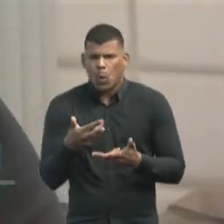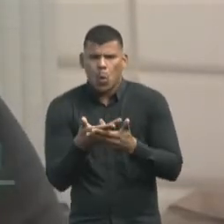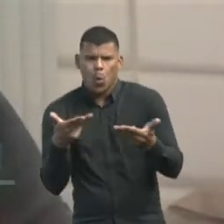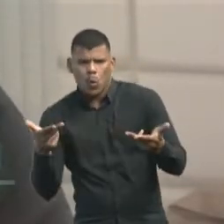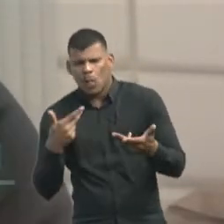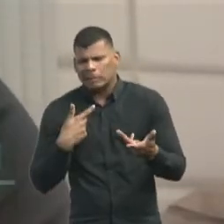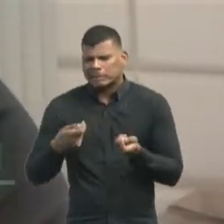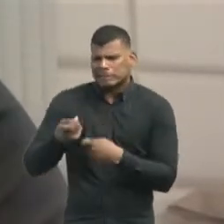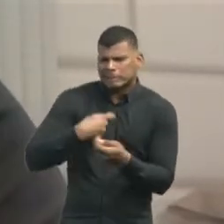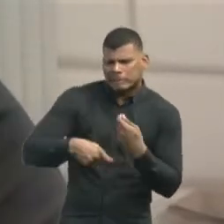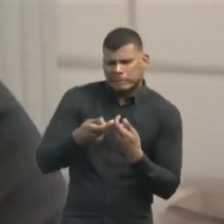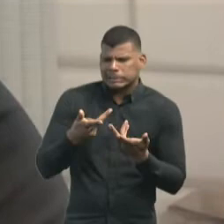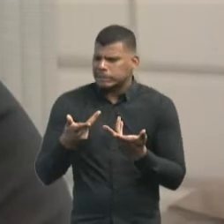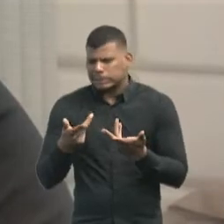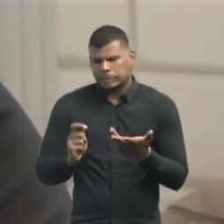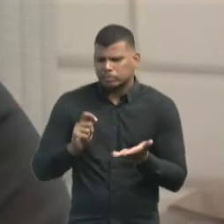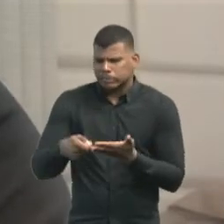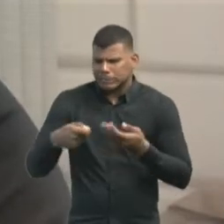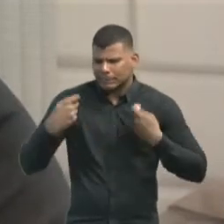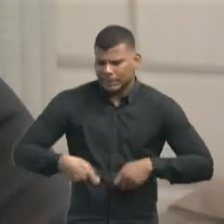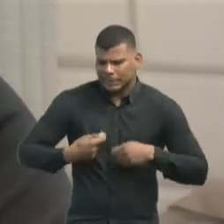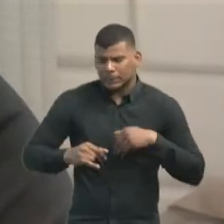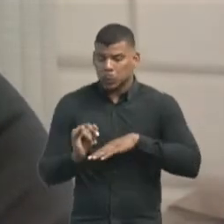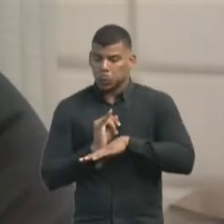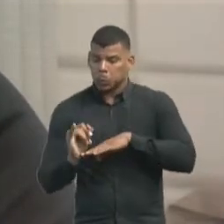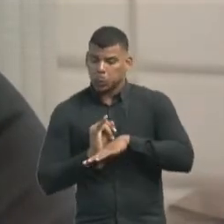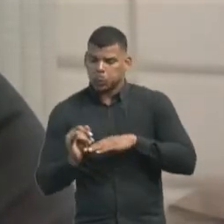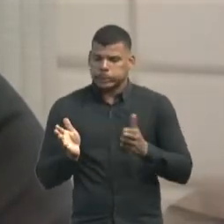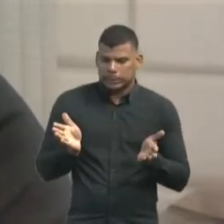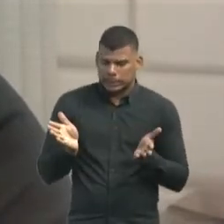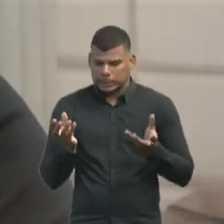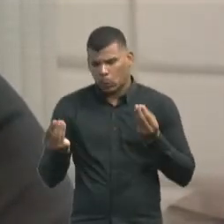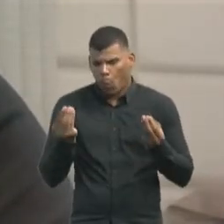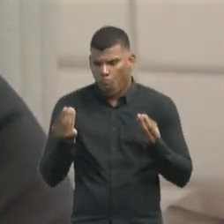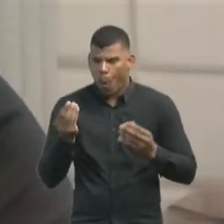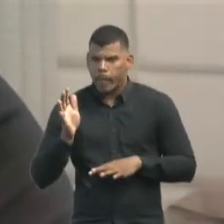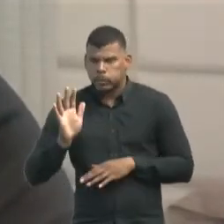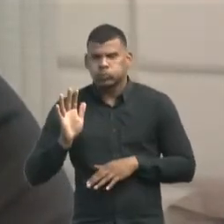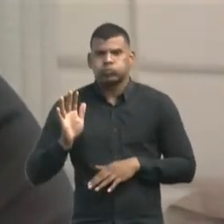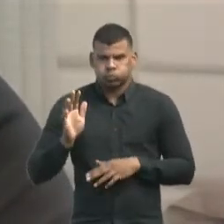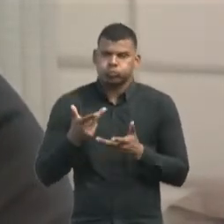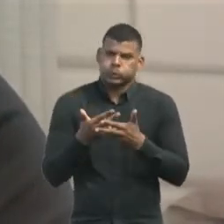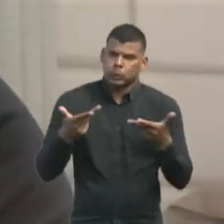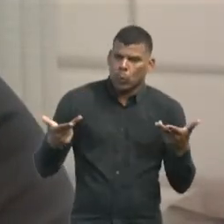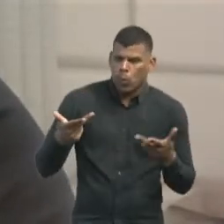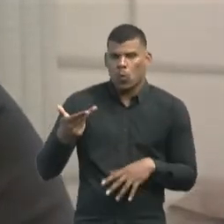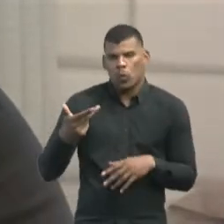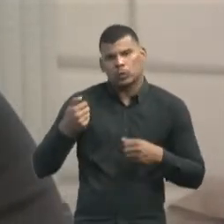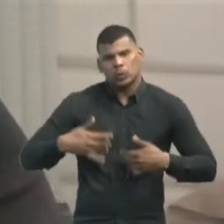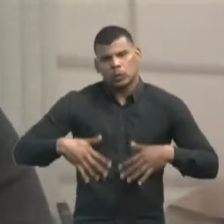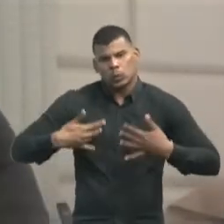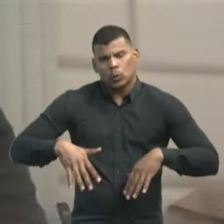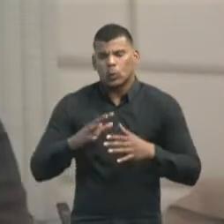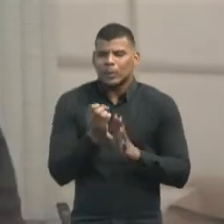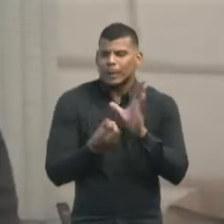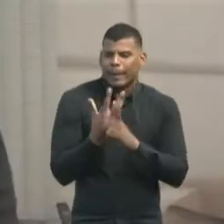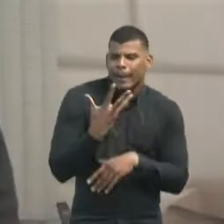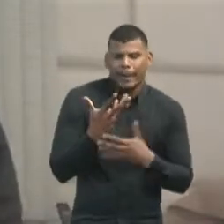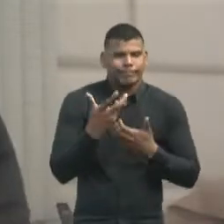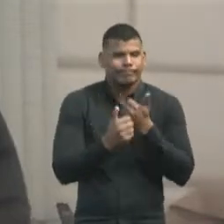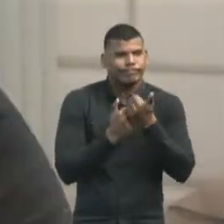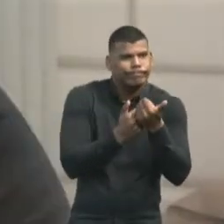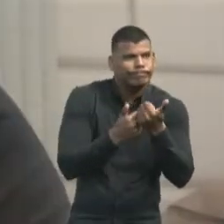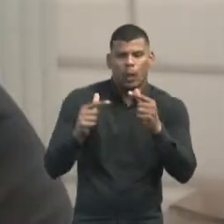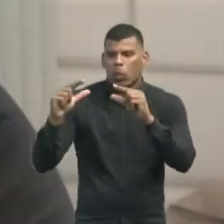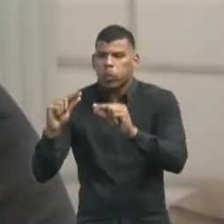negociar tudo o que a gente tinha para negociar, principalmente aluguel, esses custos que realmente dá para chegar junto ao fornecedor e tentar dar uma